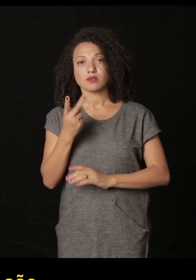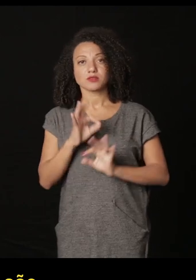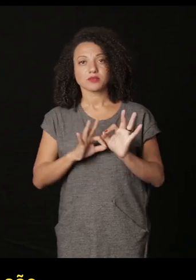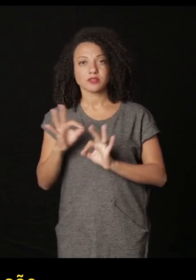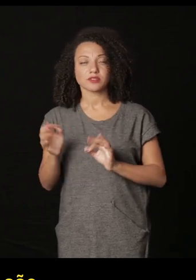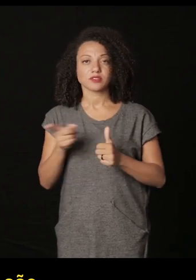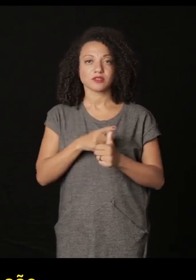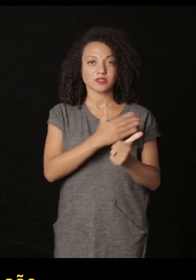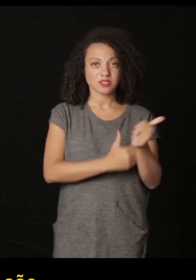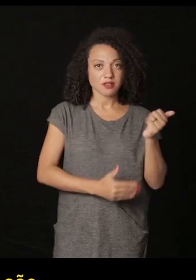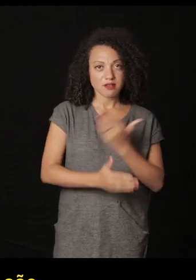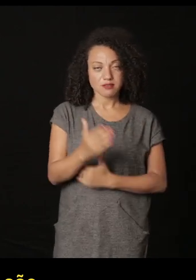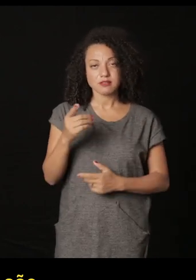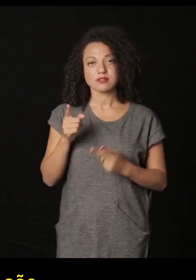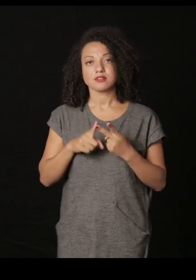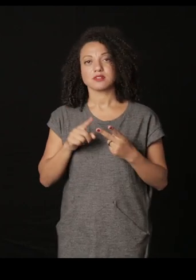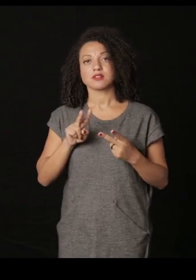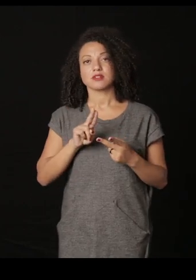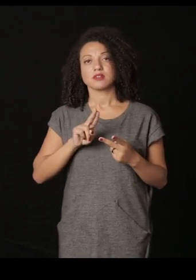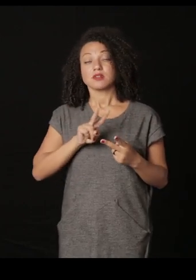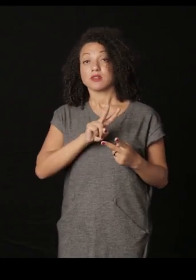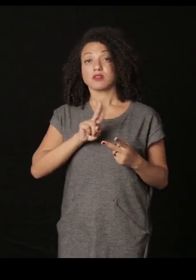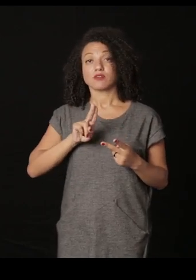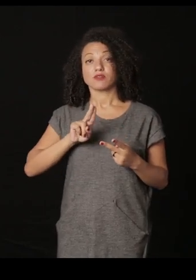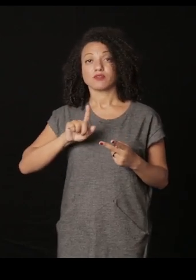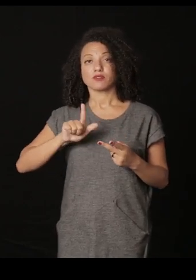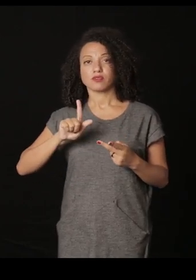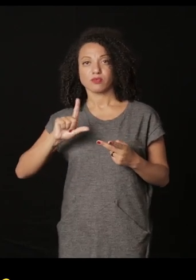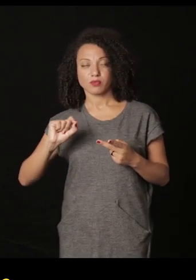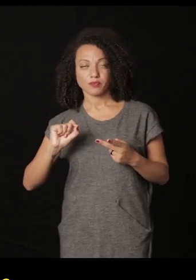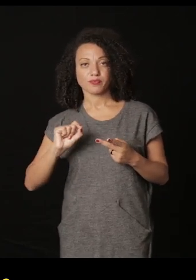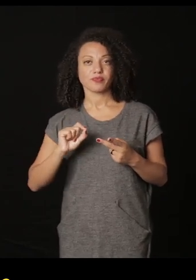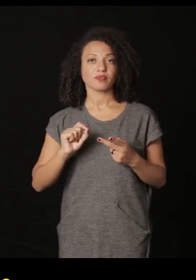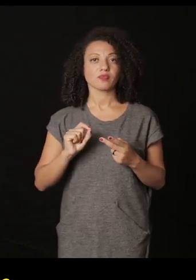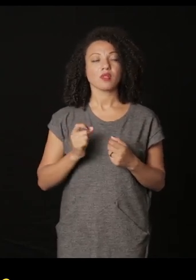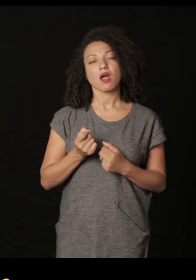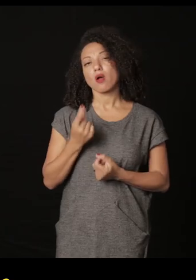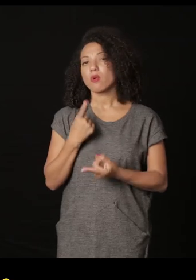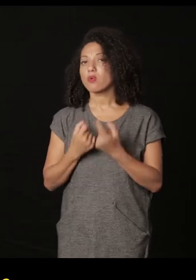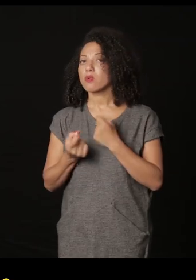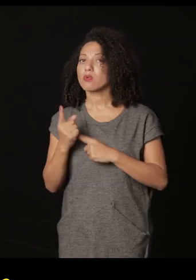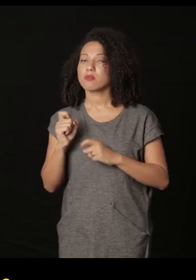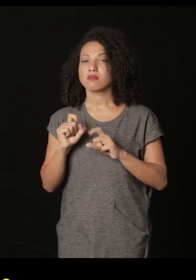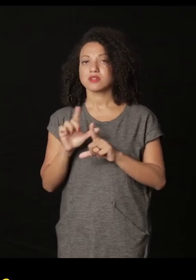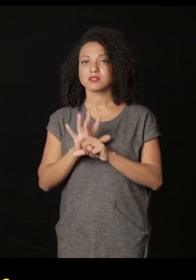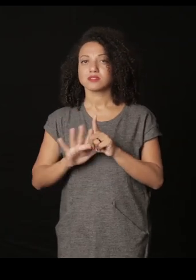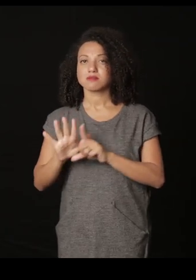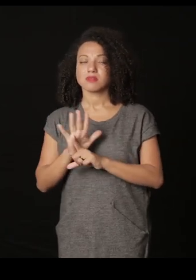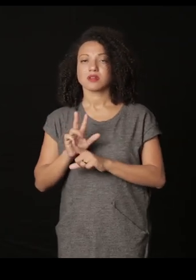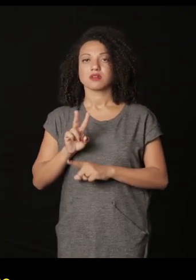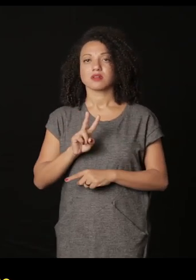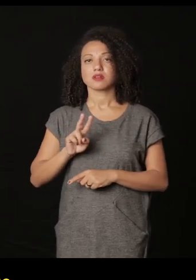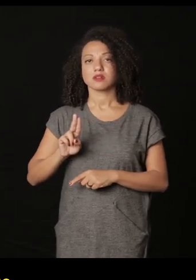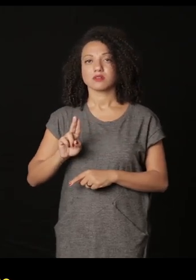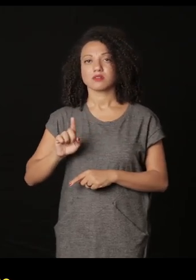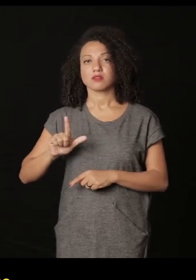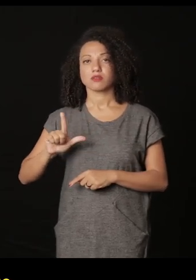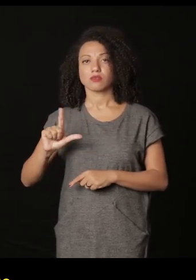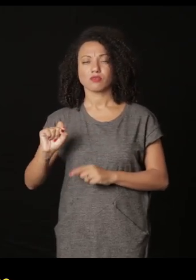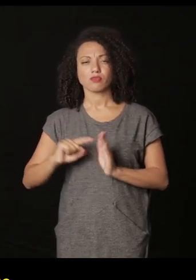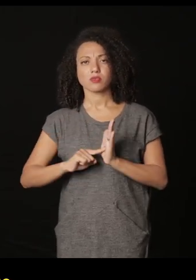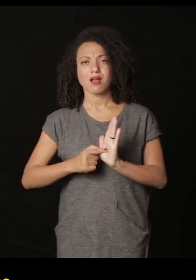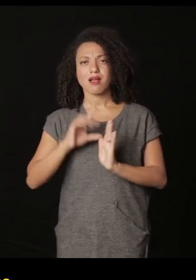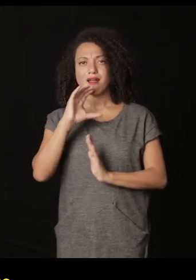projetos que é o cicatriz e o vulgo algumas imagens do vulgo eu vou